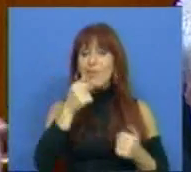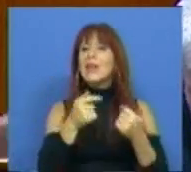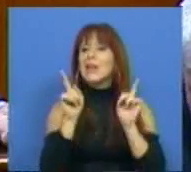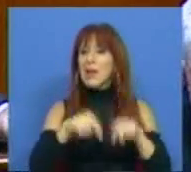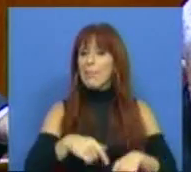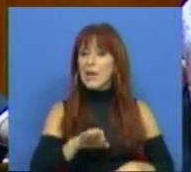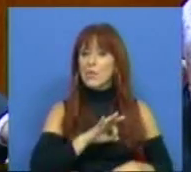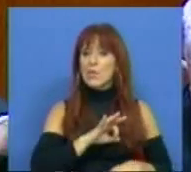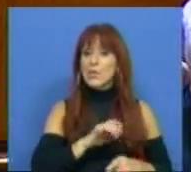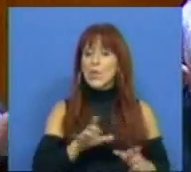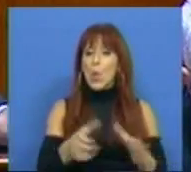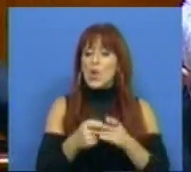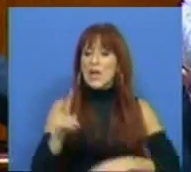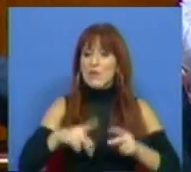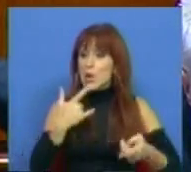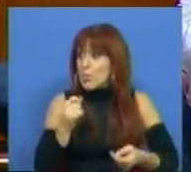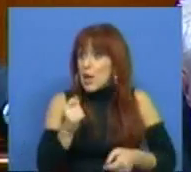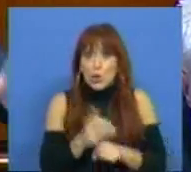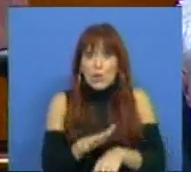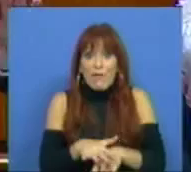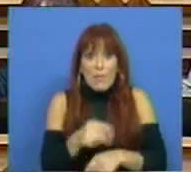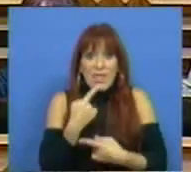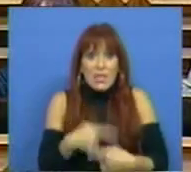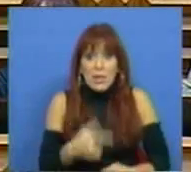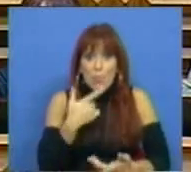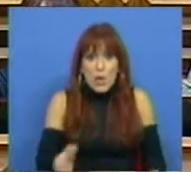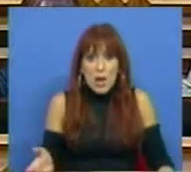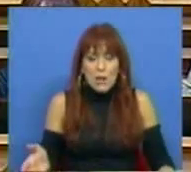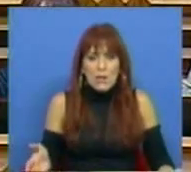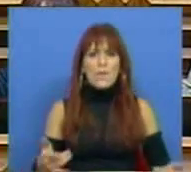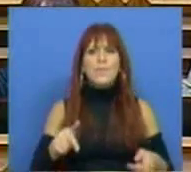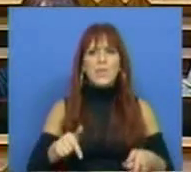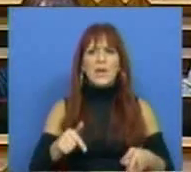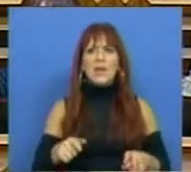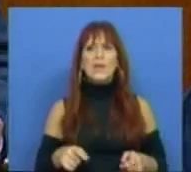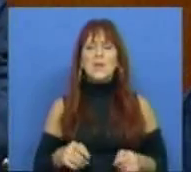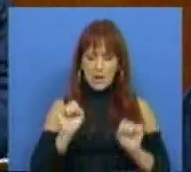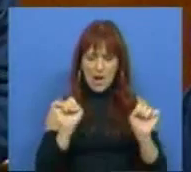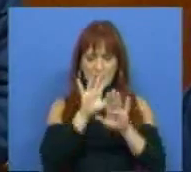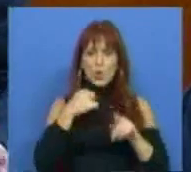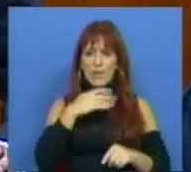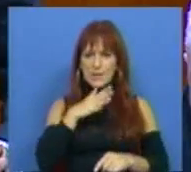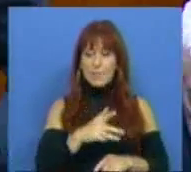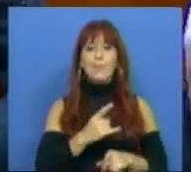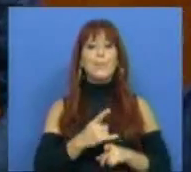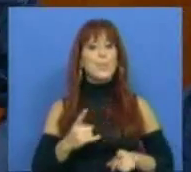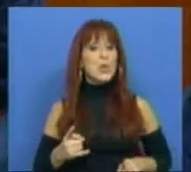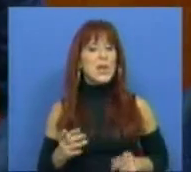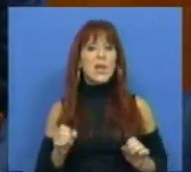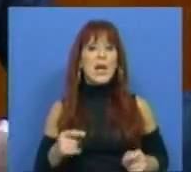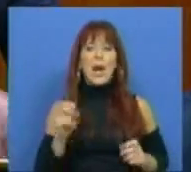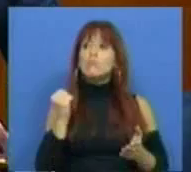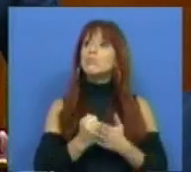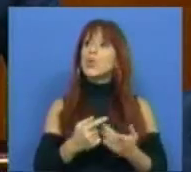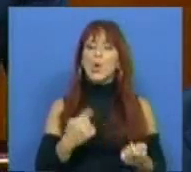também o seu Conselho Fiscal porque não podia ser de outra forma. Quero dizer isso com clareza. Porque ninguém